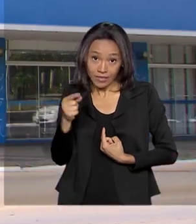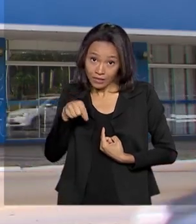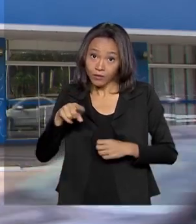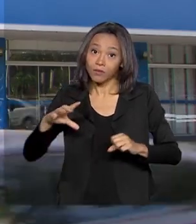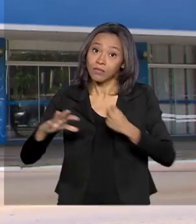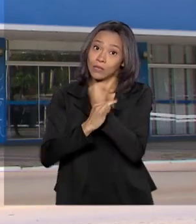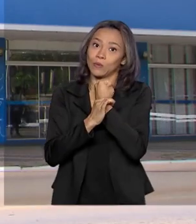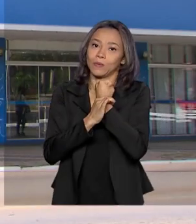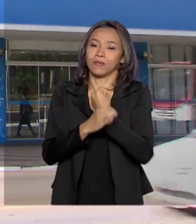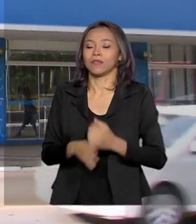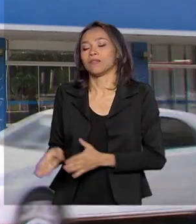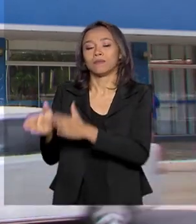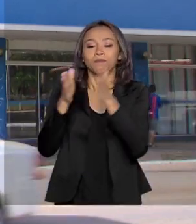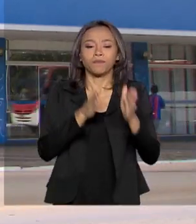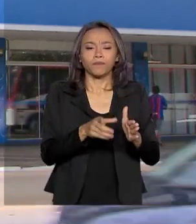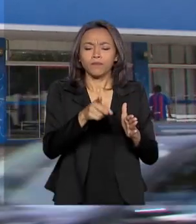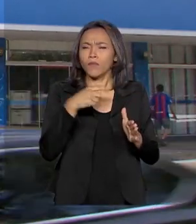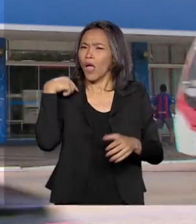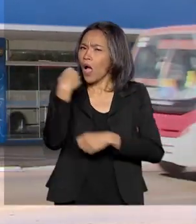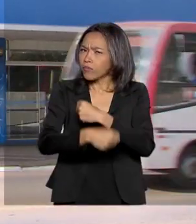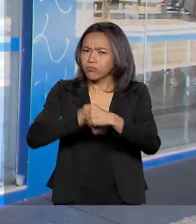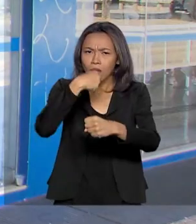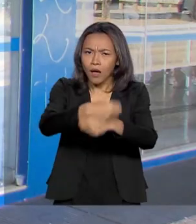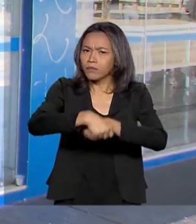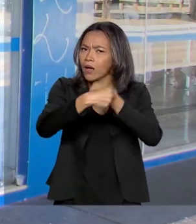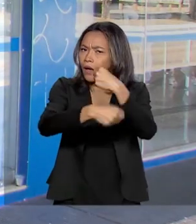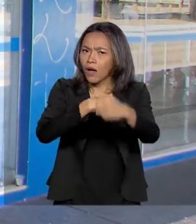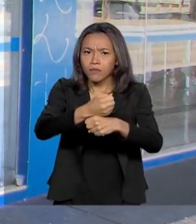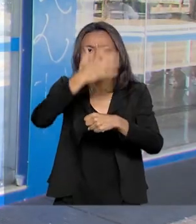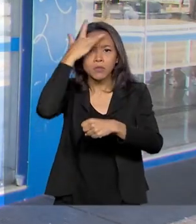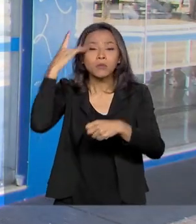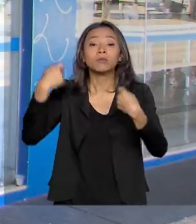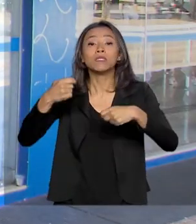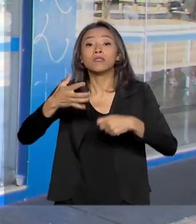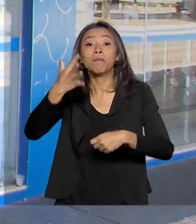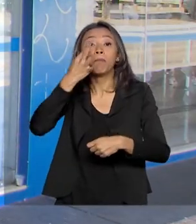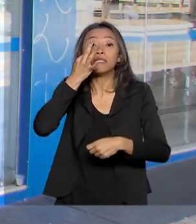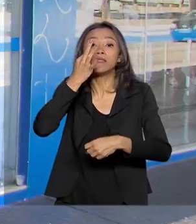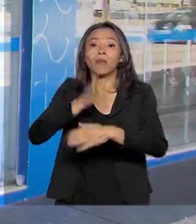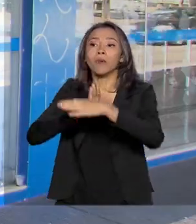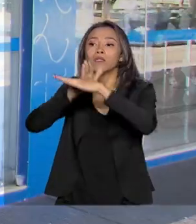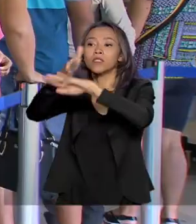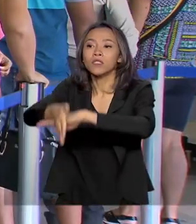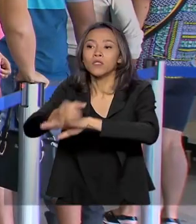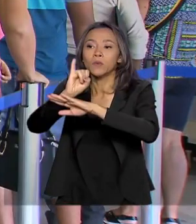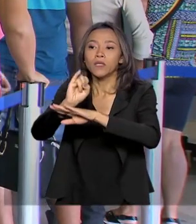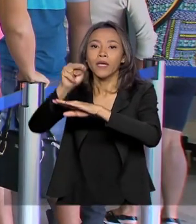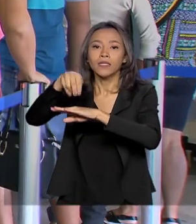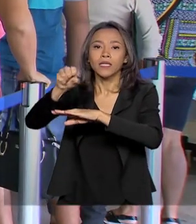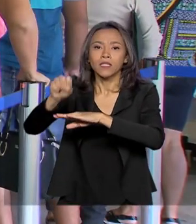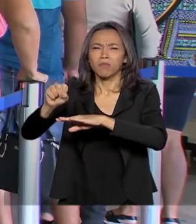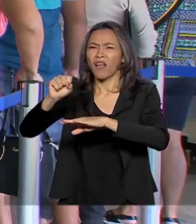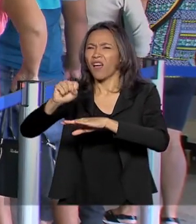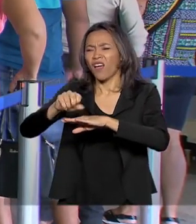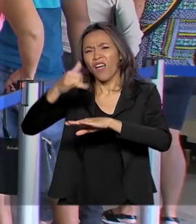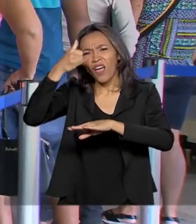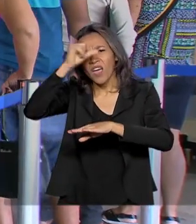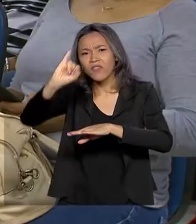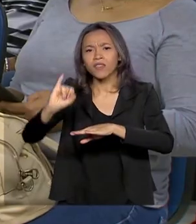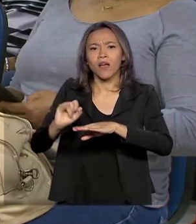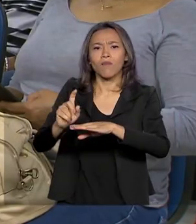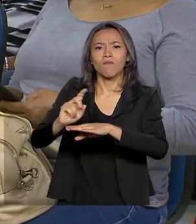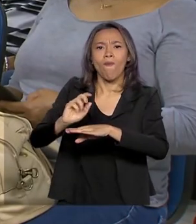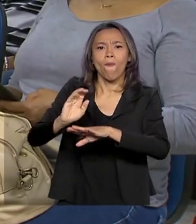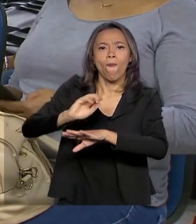Todo ano, os segurados do INSS devem comprovar que estão vivos. A medida evita fraudes e pagamentos